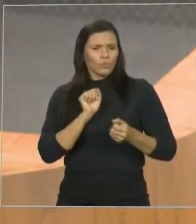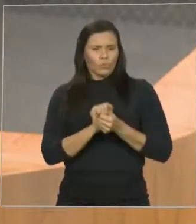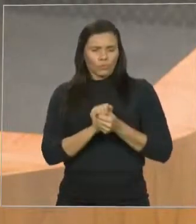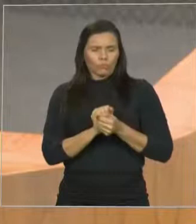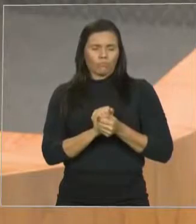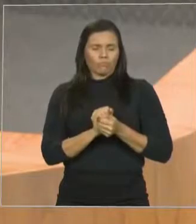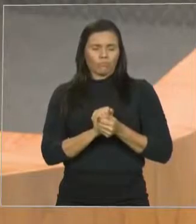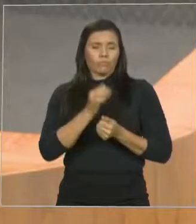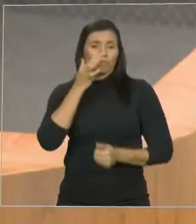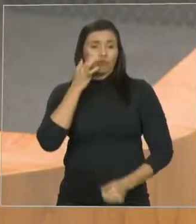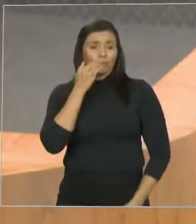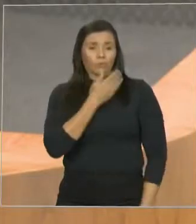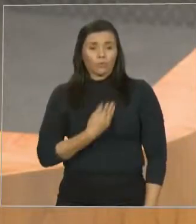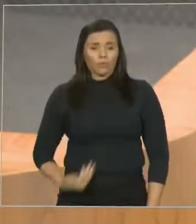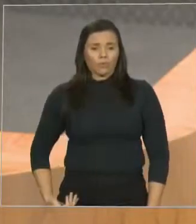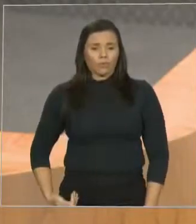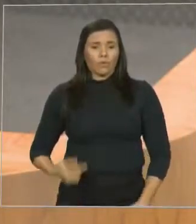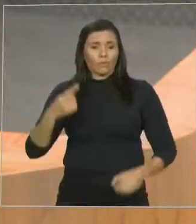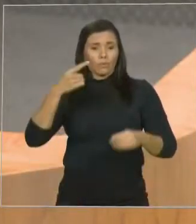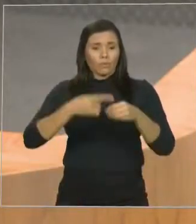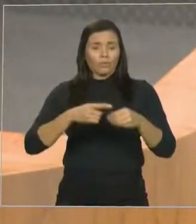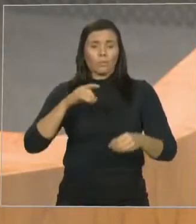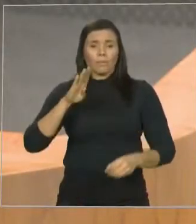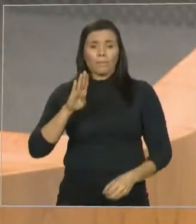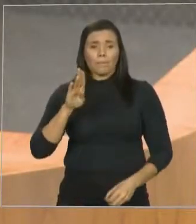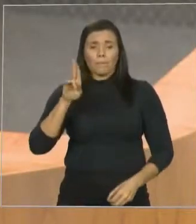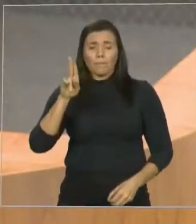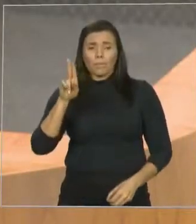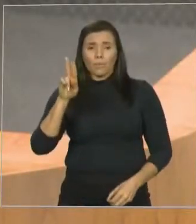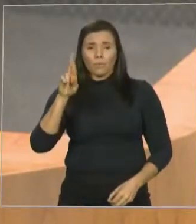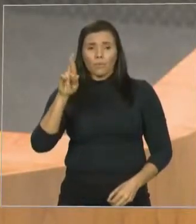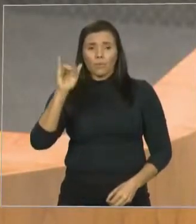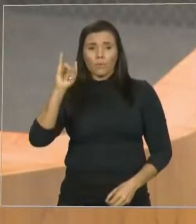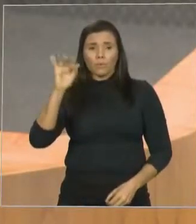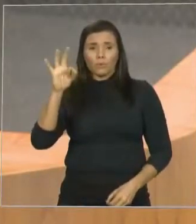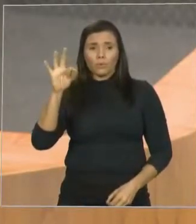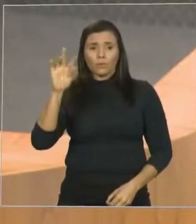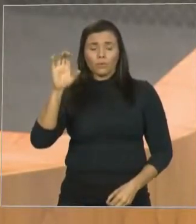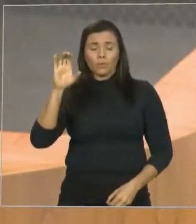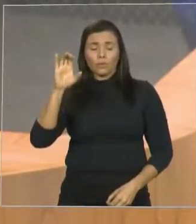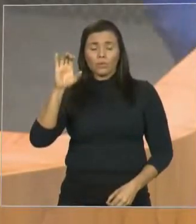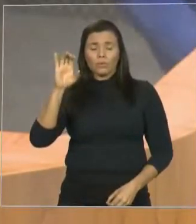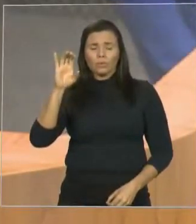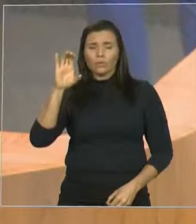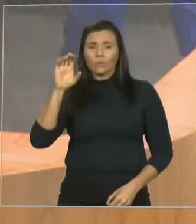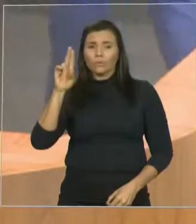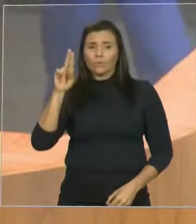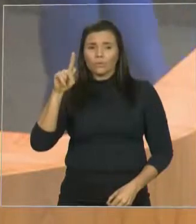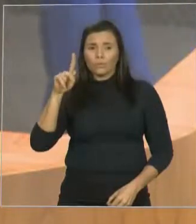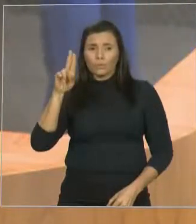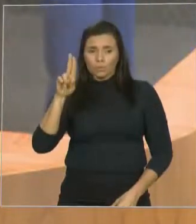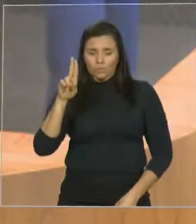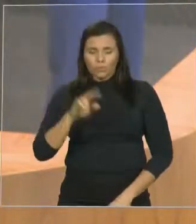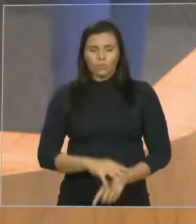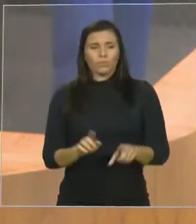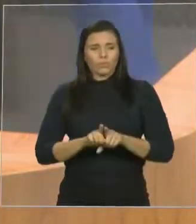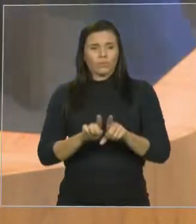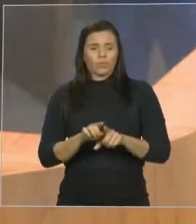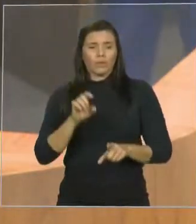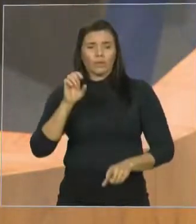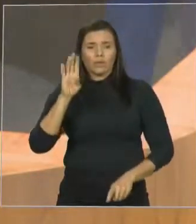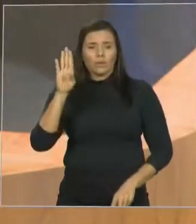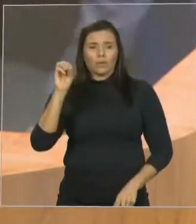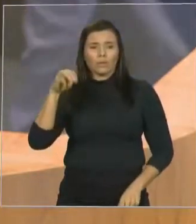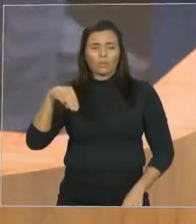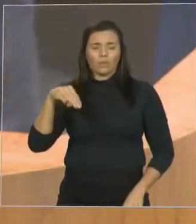no município de Buriticupu, Bom Jesus das Selvas e Santa